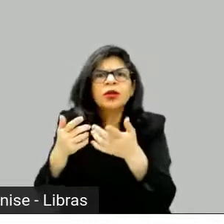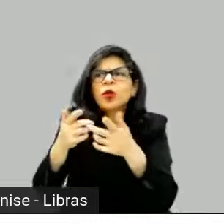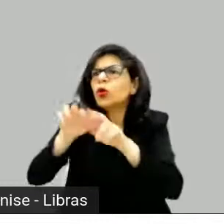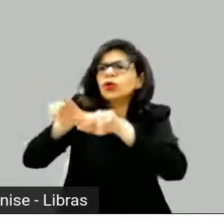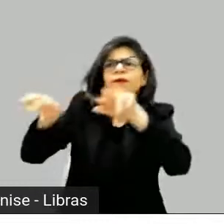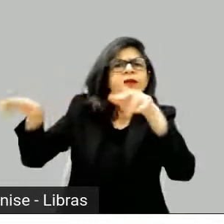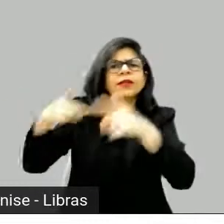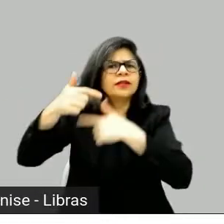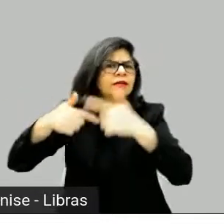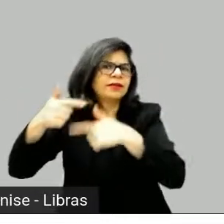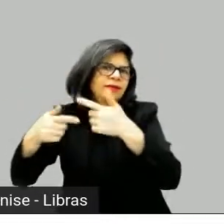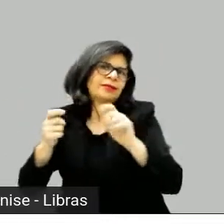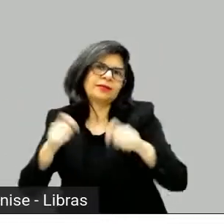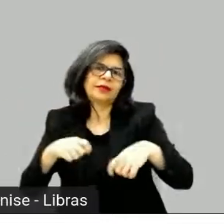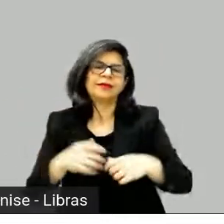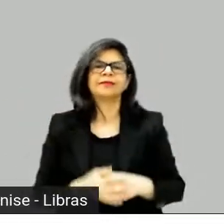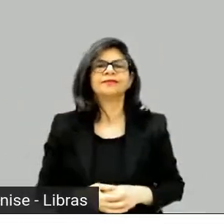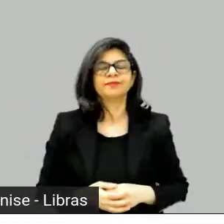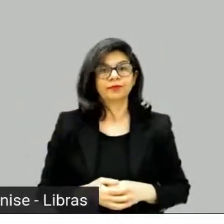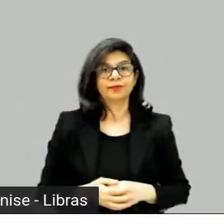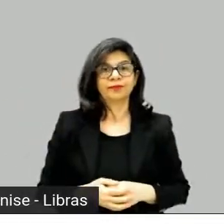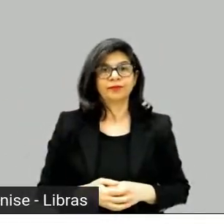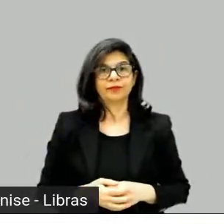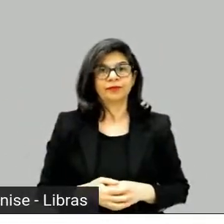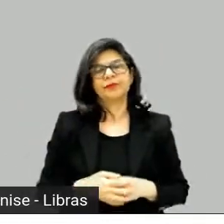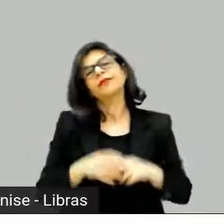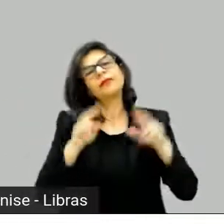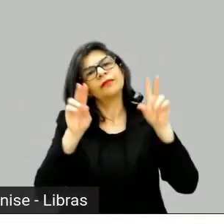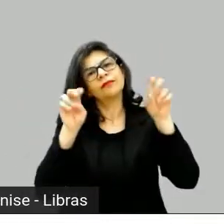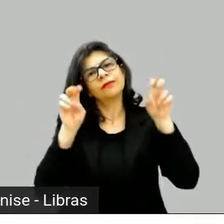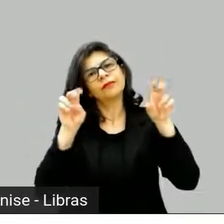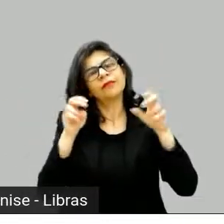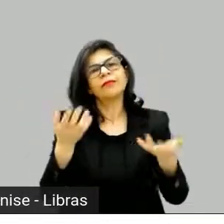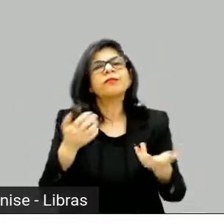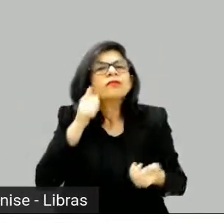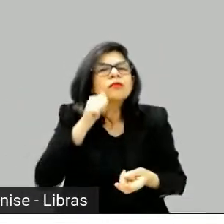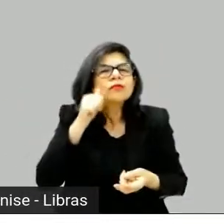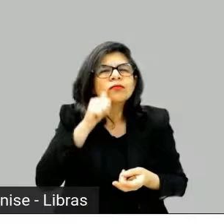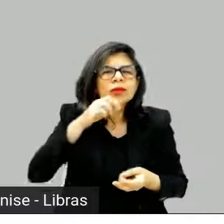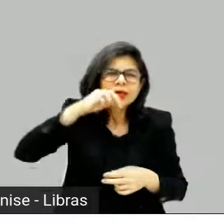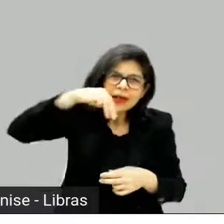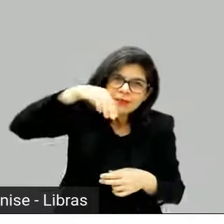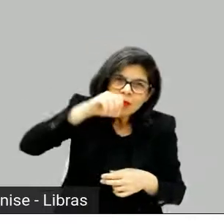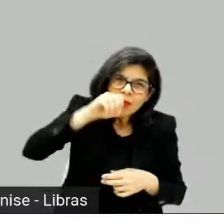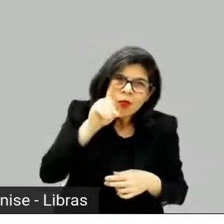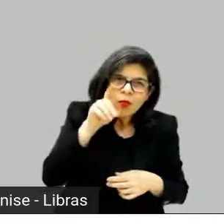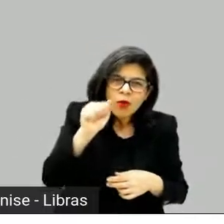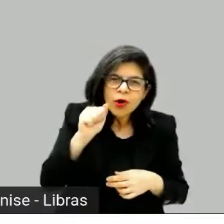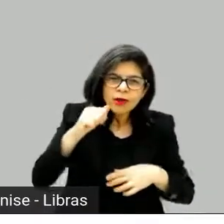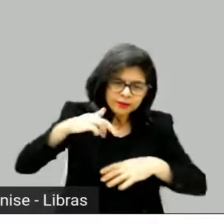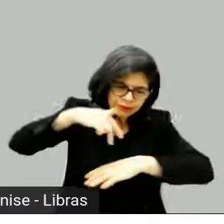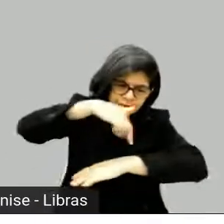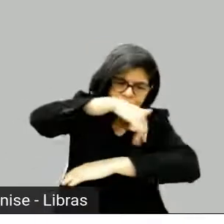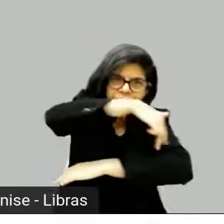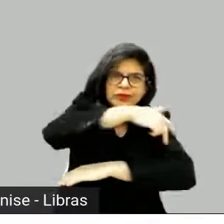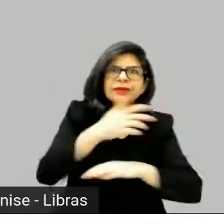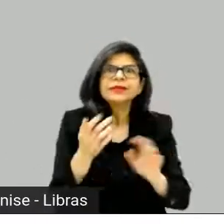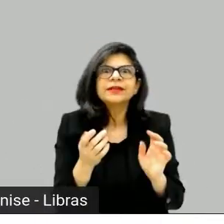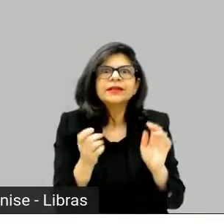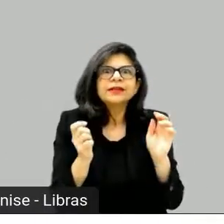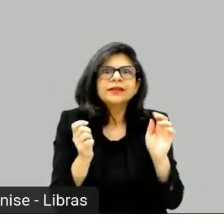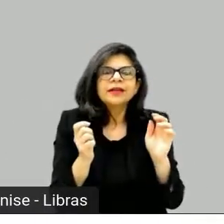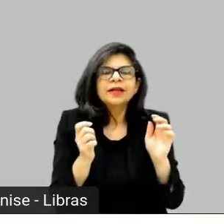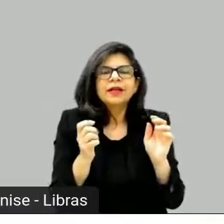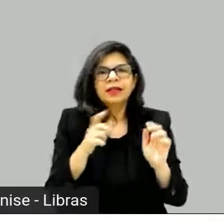por exemplo, eu lembro que na Garota da Mota, na segunda temporada, teve uma reunião sobre figurino, e